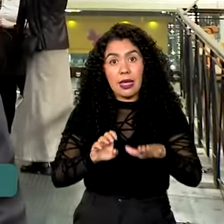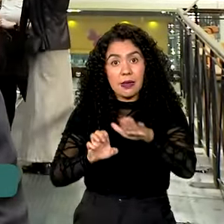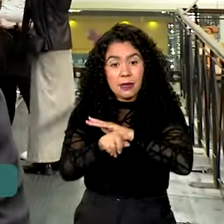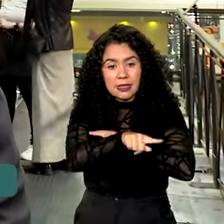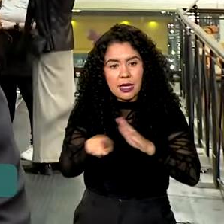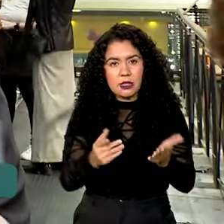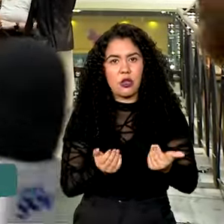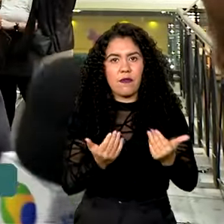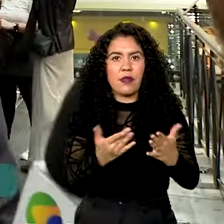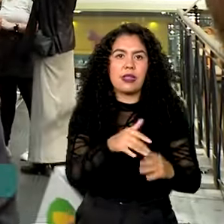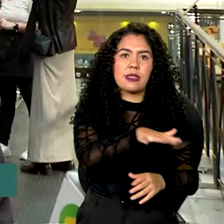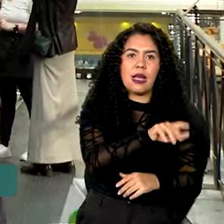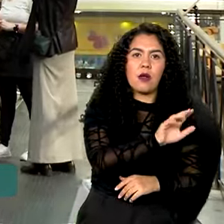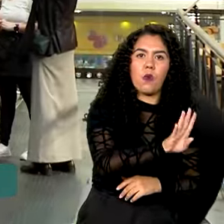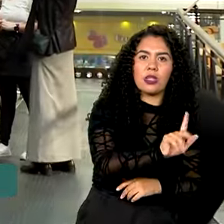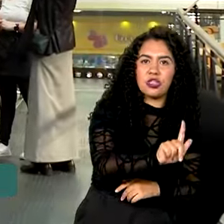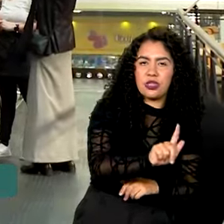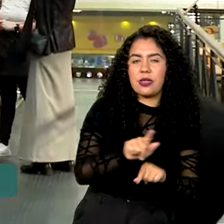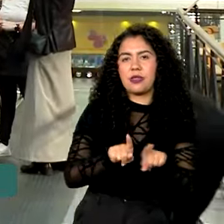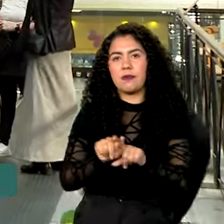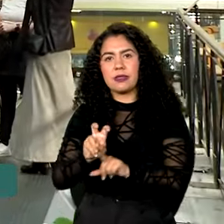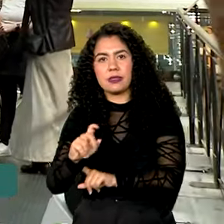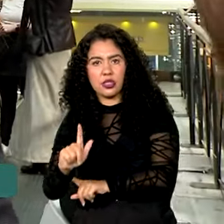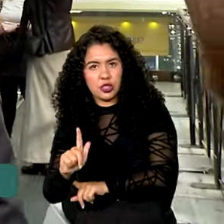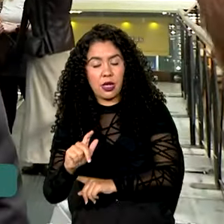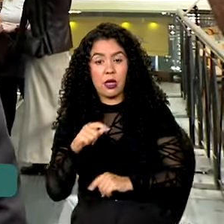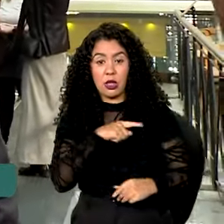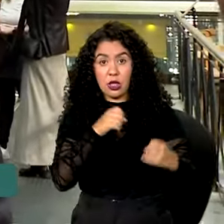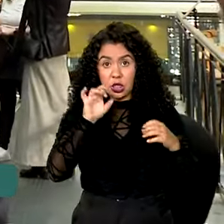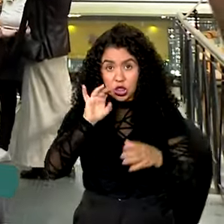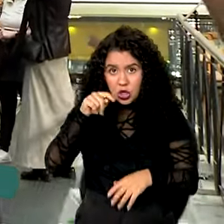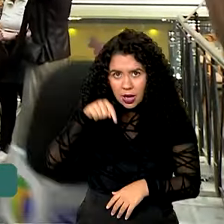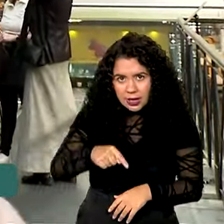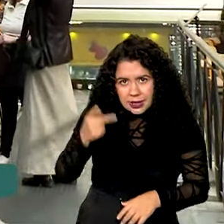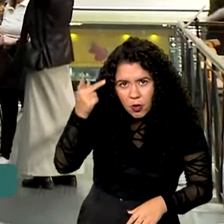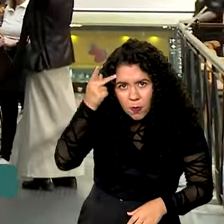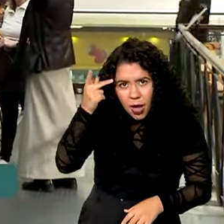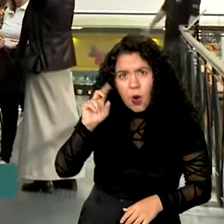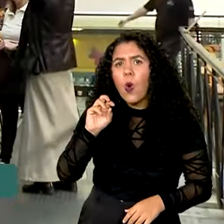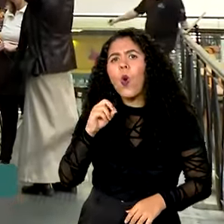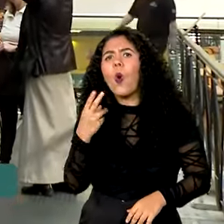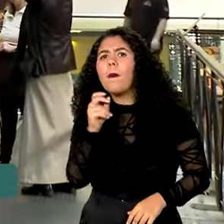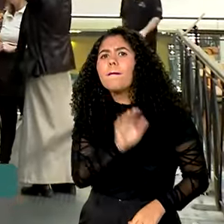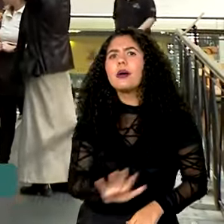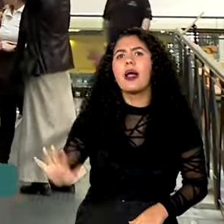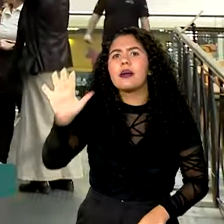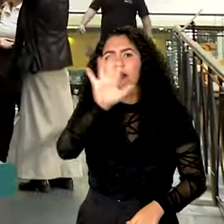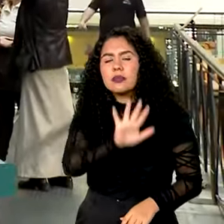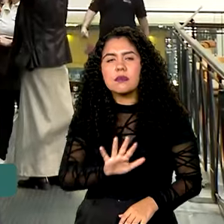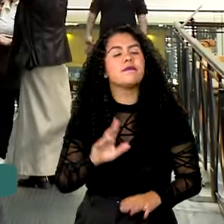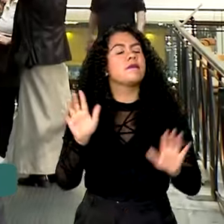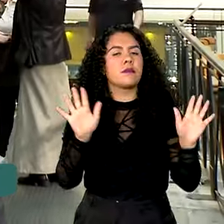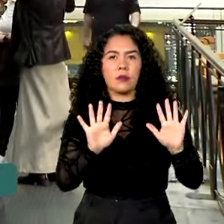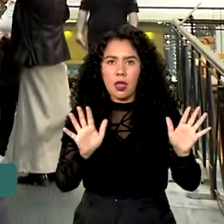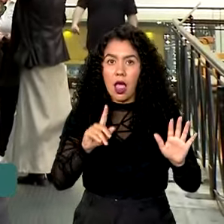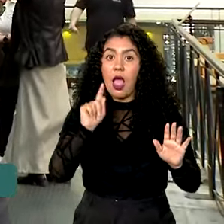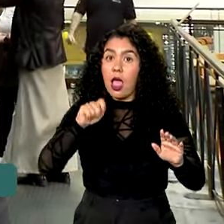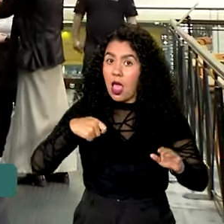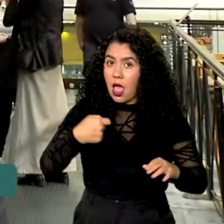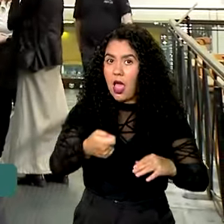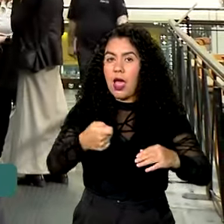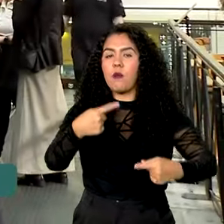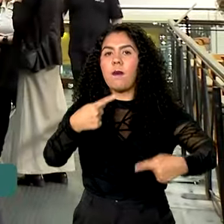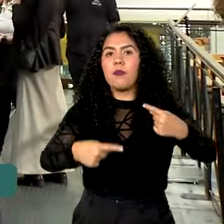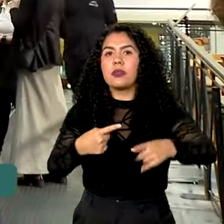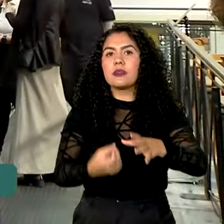e na rede 5G. Essa ação acontece somente aqui em São Paulo ou em todo o país? Não, essa ação é proveniente de uma política que foi